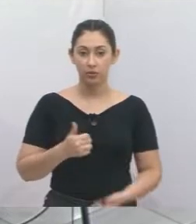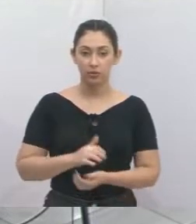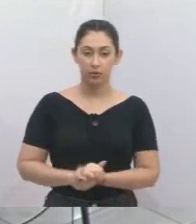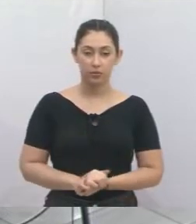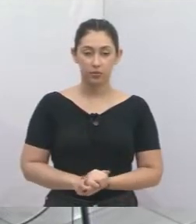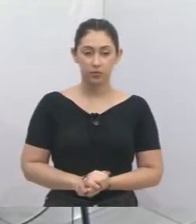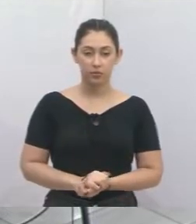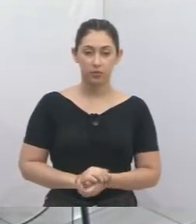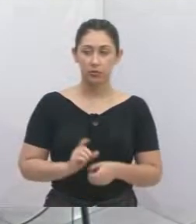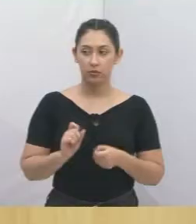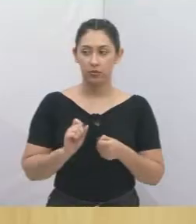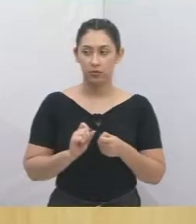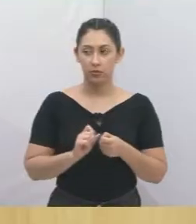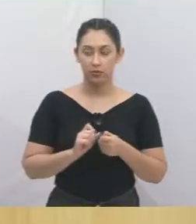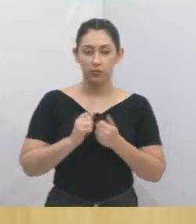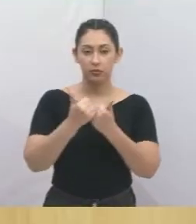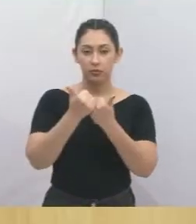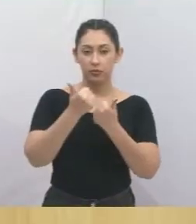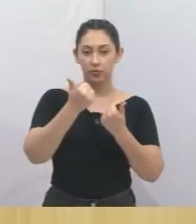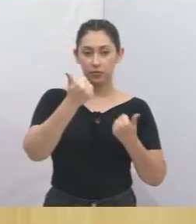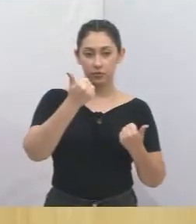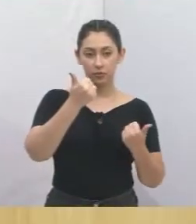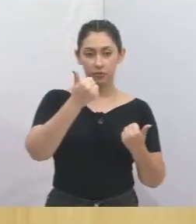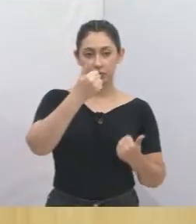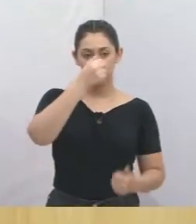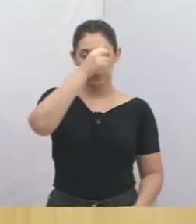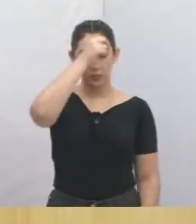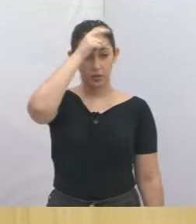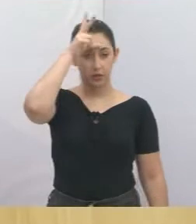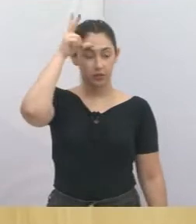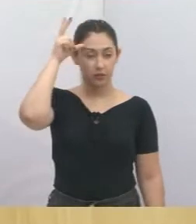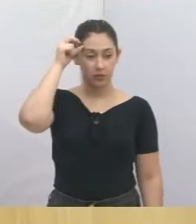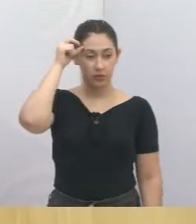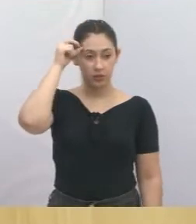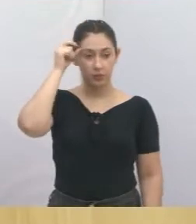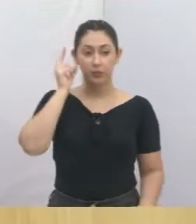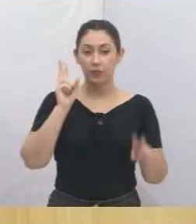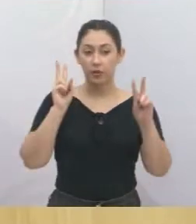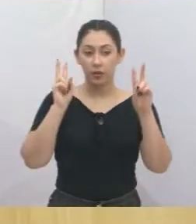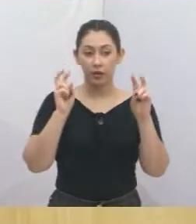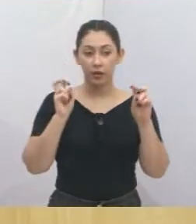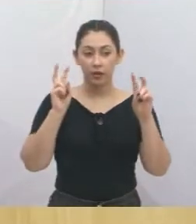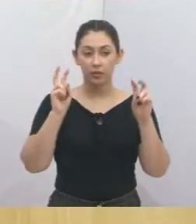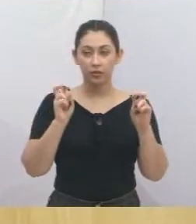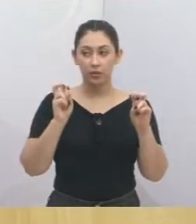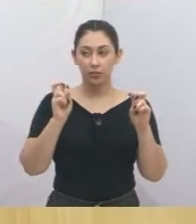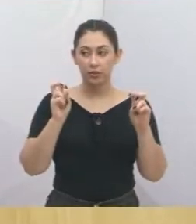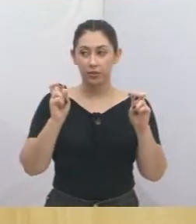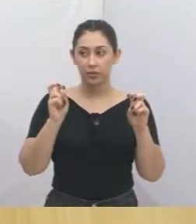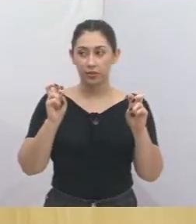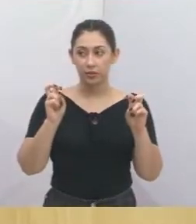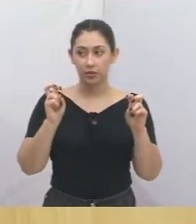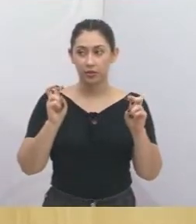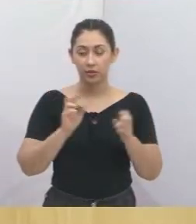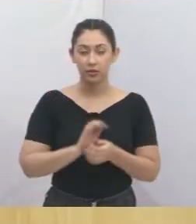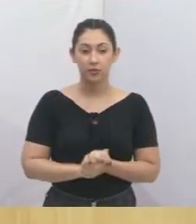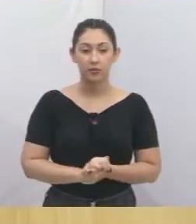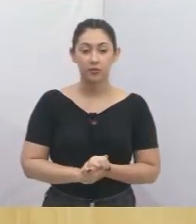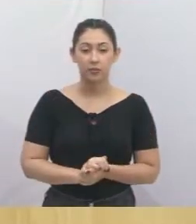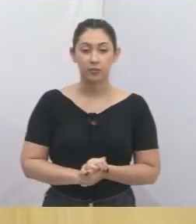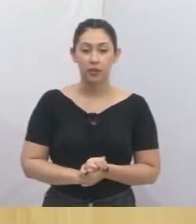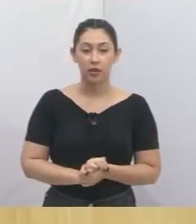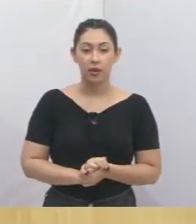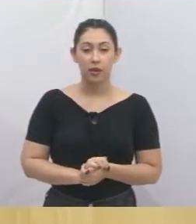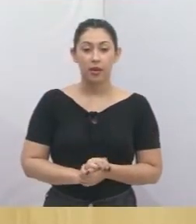Autoria, Vice-Prefeita Municipal, Rosana Gravena. Assunto, institui o regime permanente